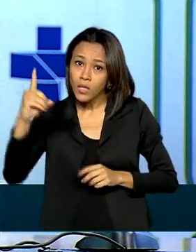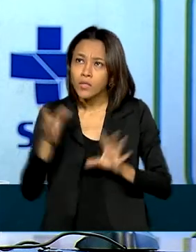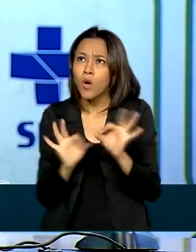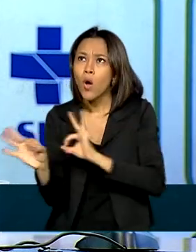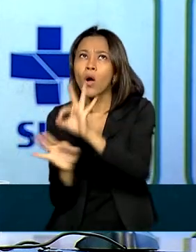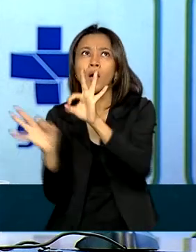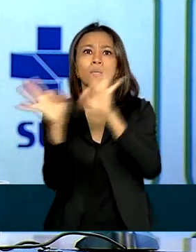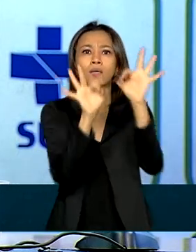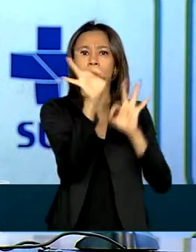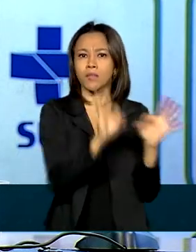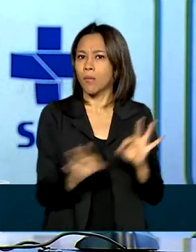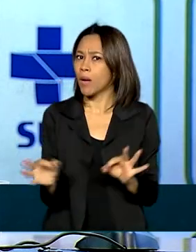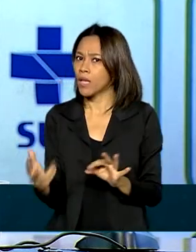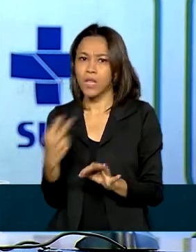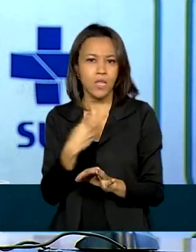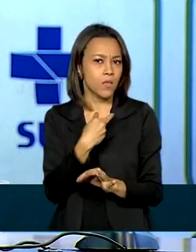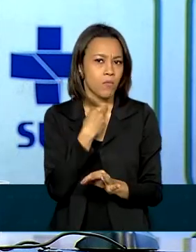deixar parar o atendimento ao cidadão. vamos